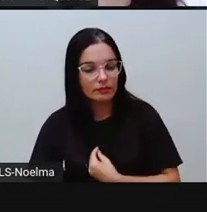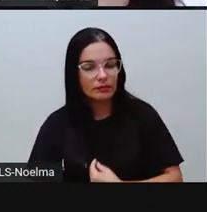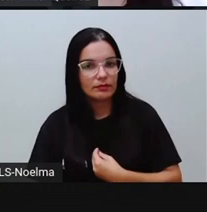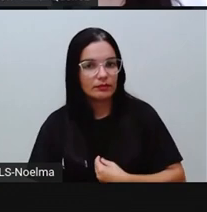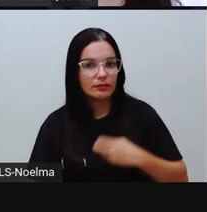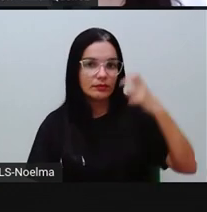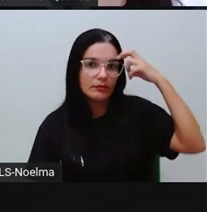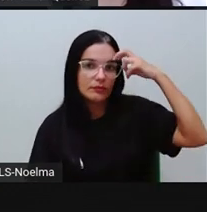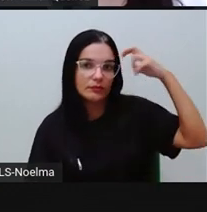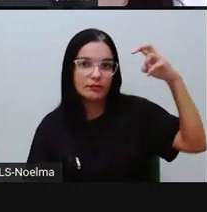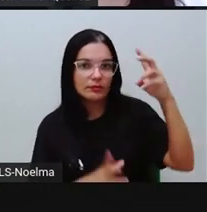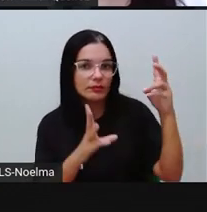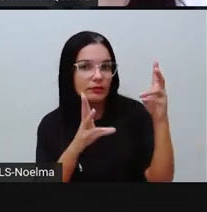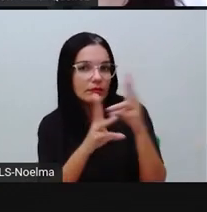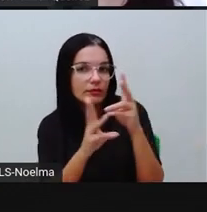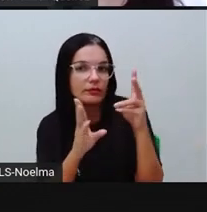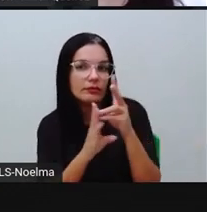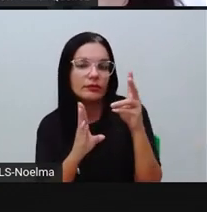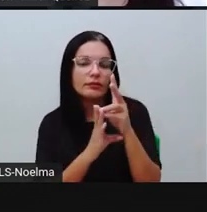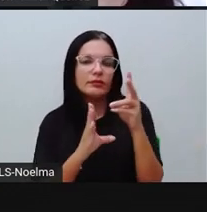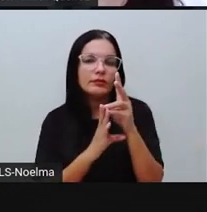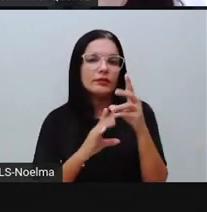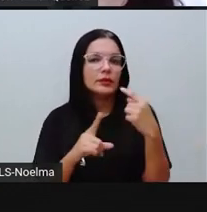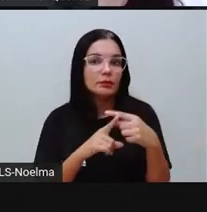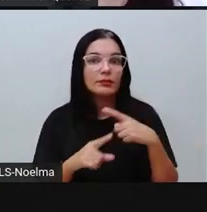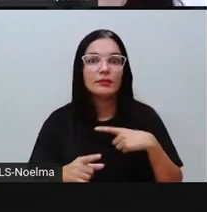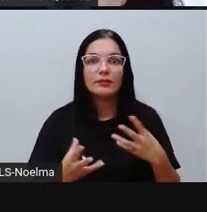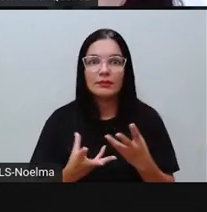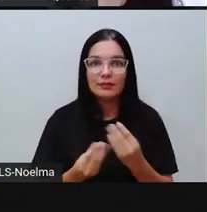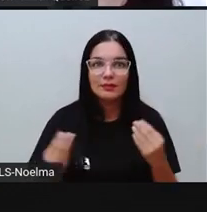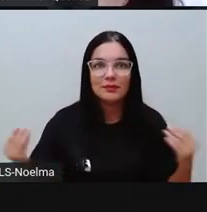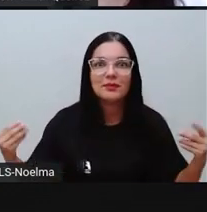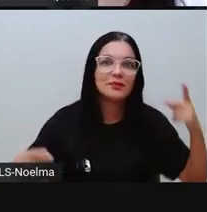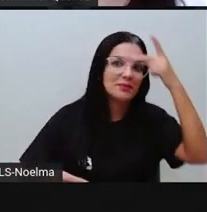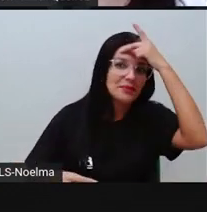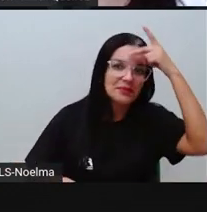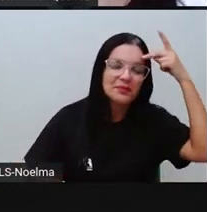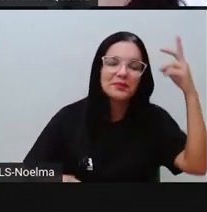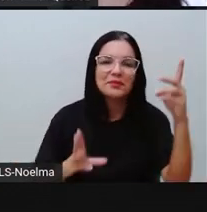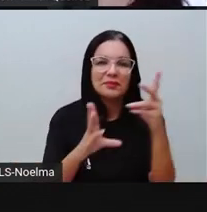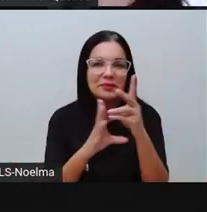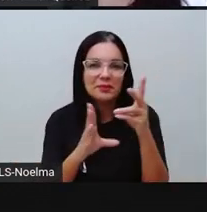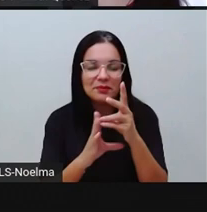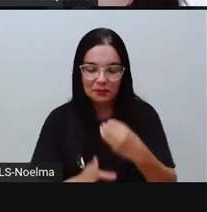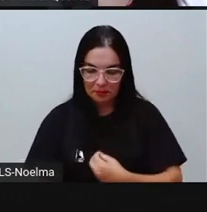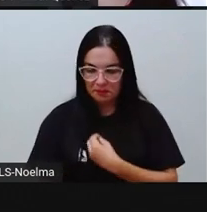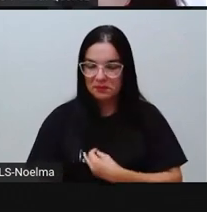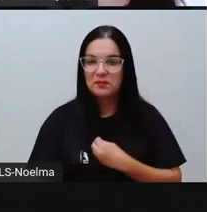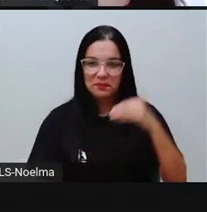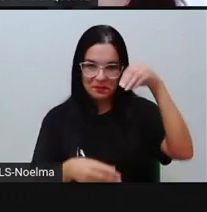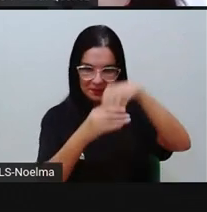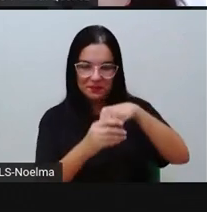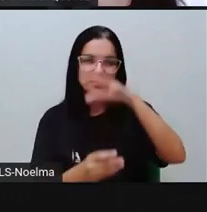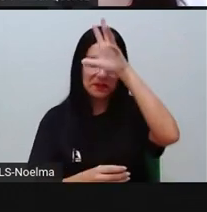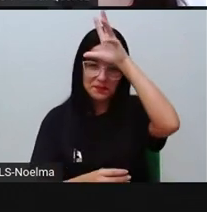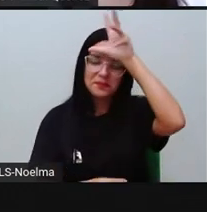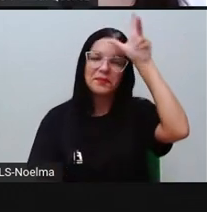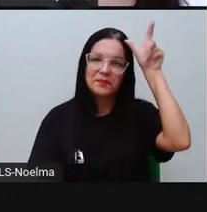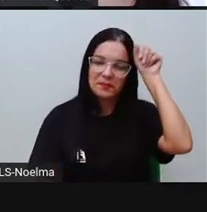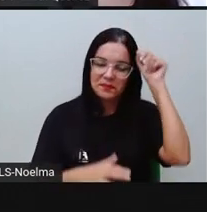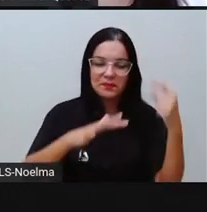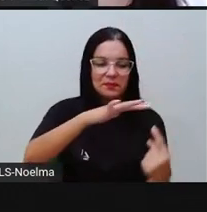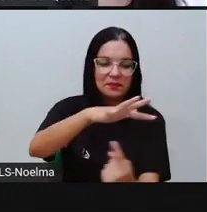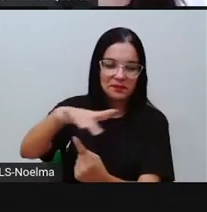cultura indígena, uma vez que há muitos povos indígenas que vivem aí na floresta ou no